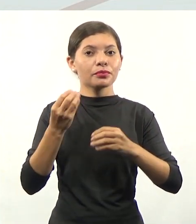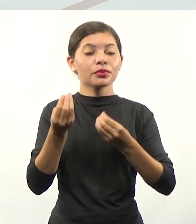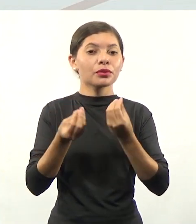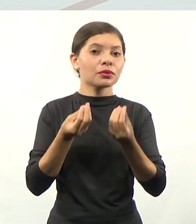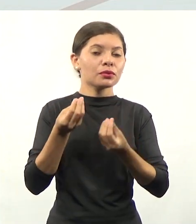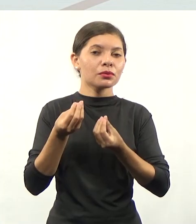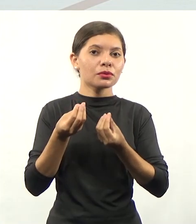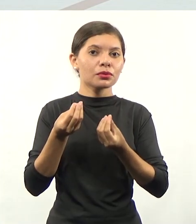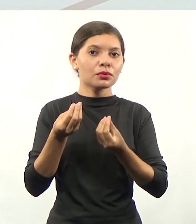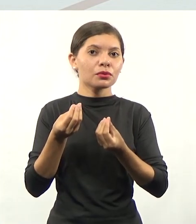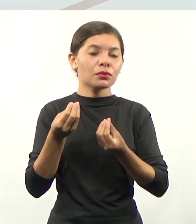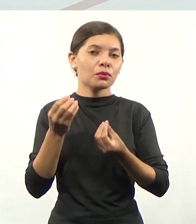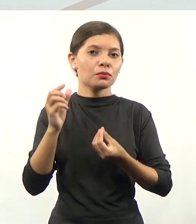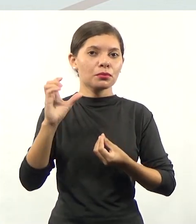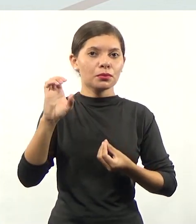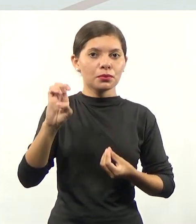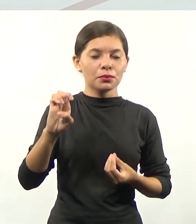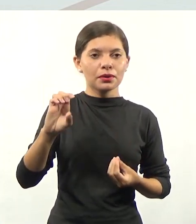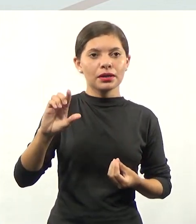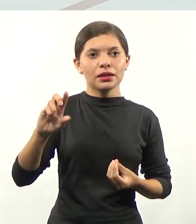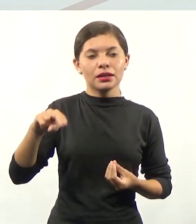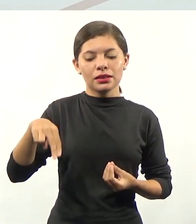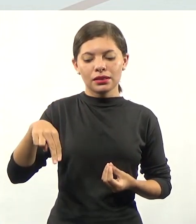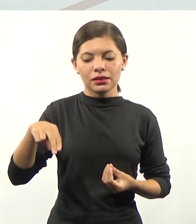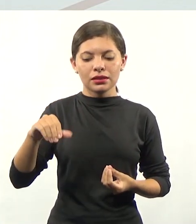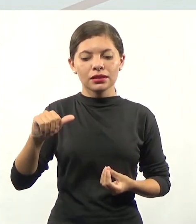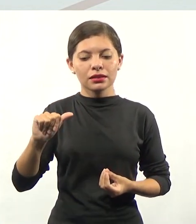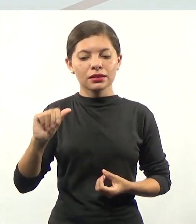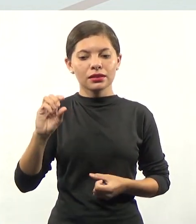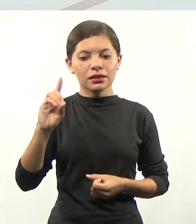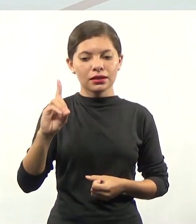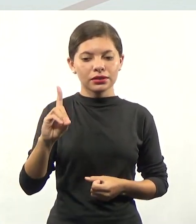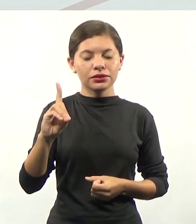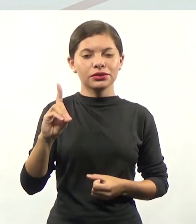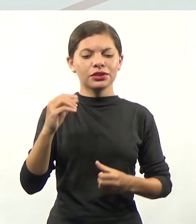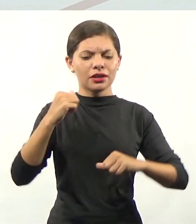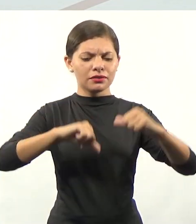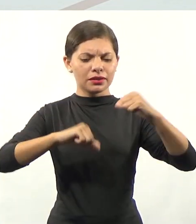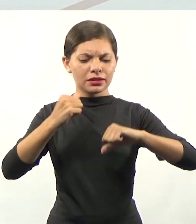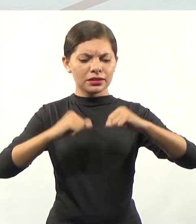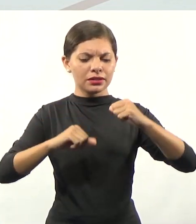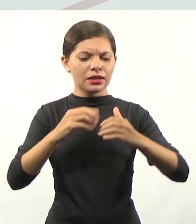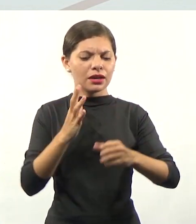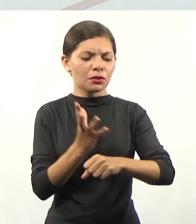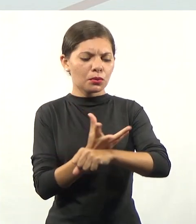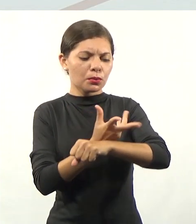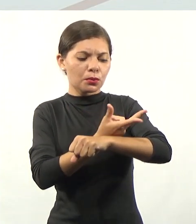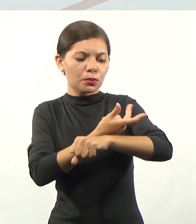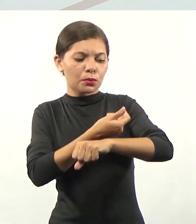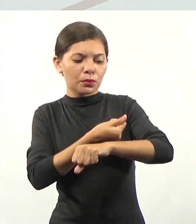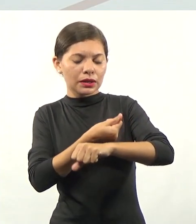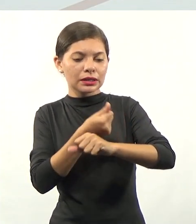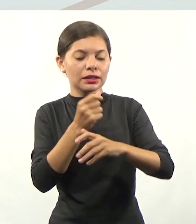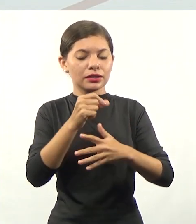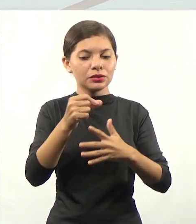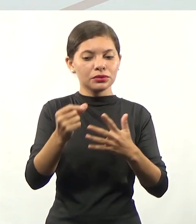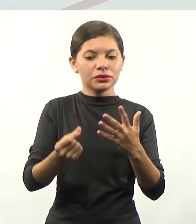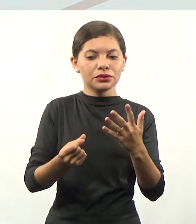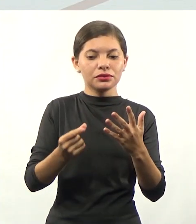são por meio do Enad, que avalia a qualidade e o nível de conhecimento que os alunos